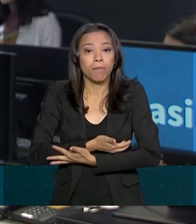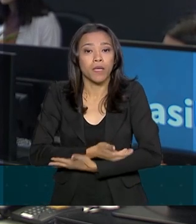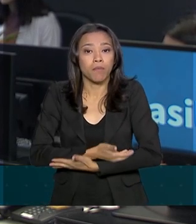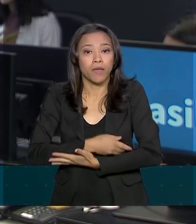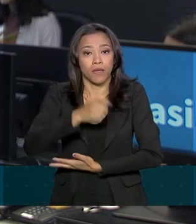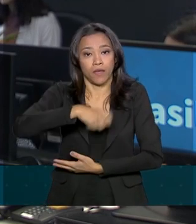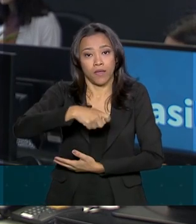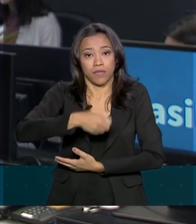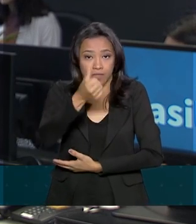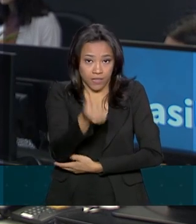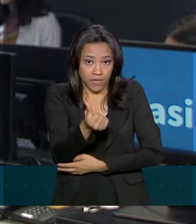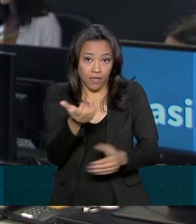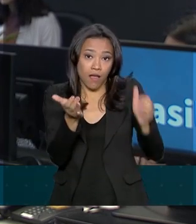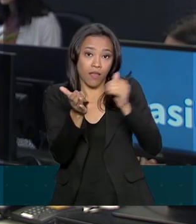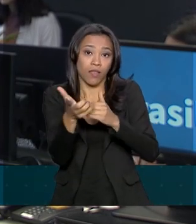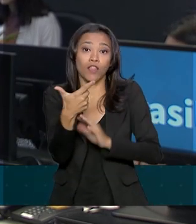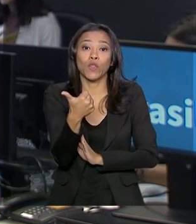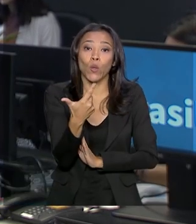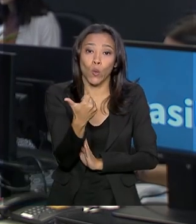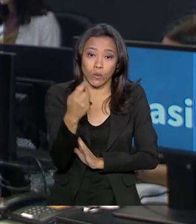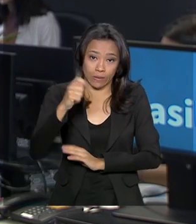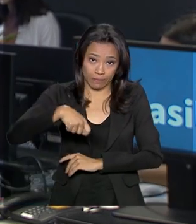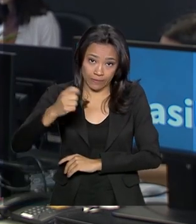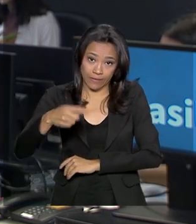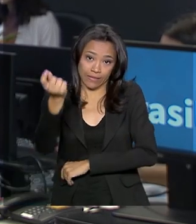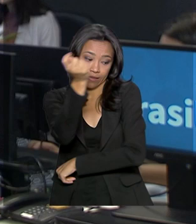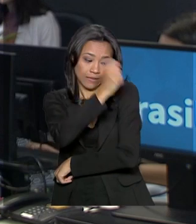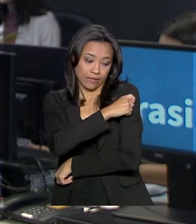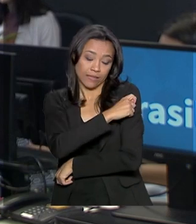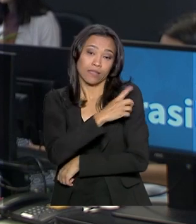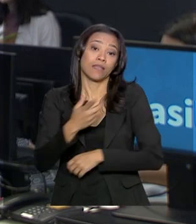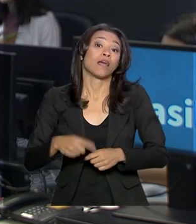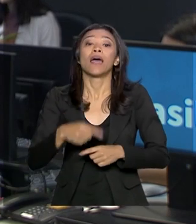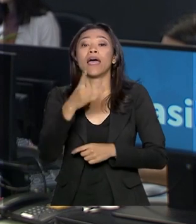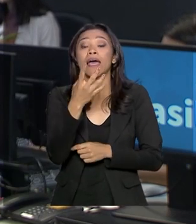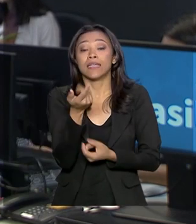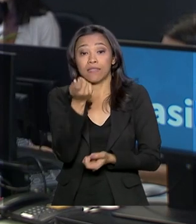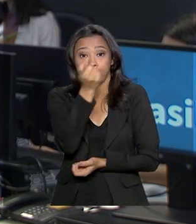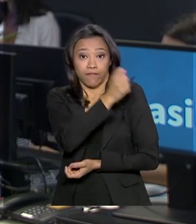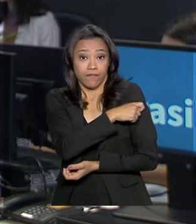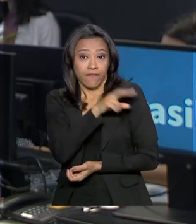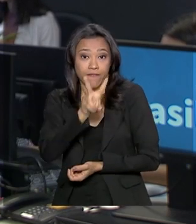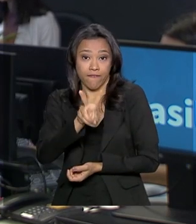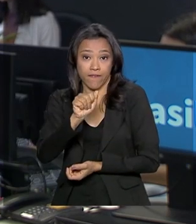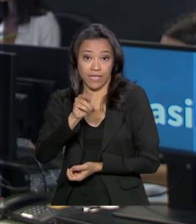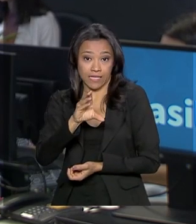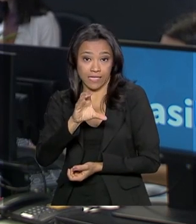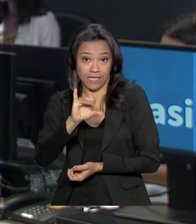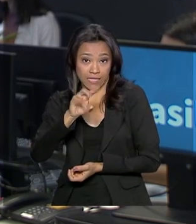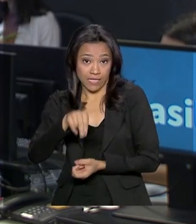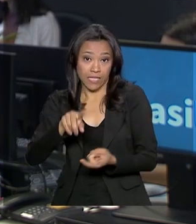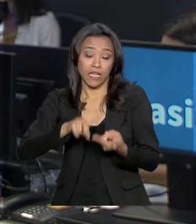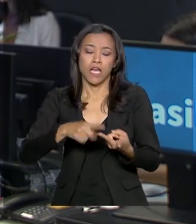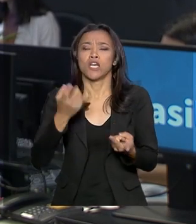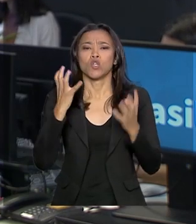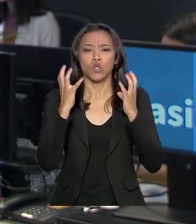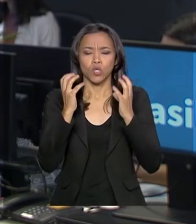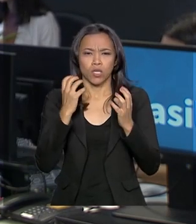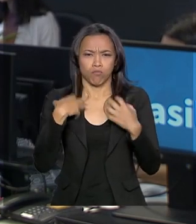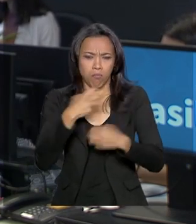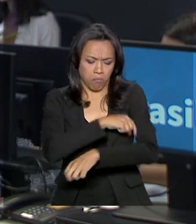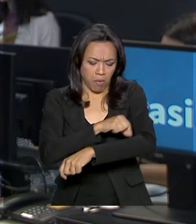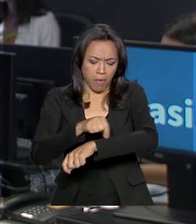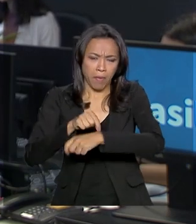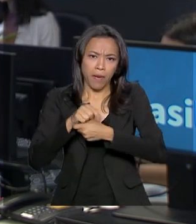e 12 meses de idade. Normalmente, a vacina tríplice viral, que imuniza contra sarampo, cachumbo e rubeula, é